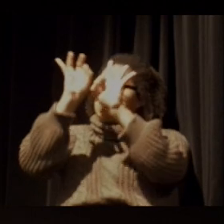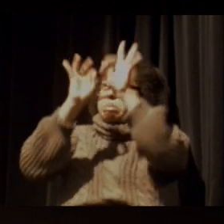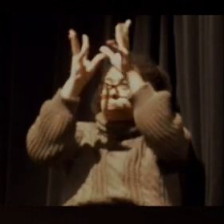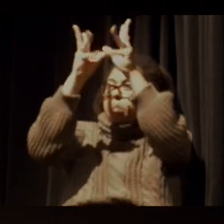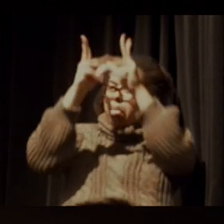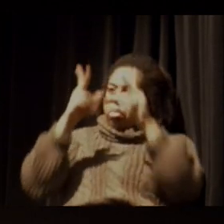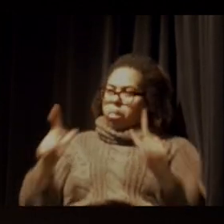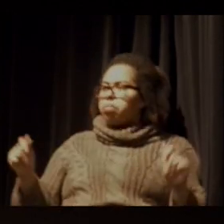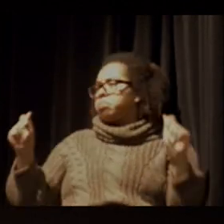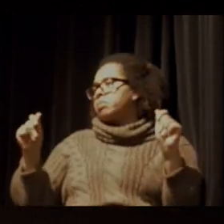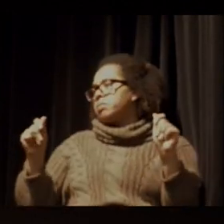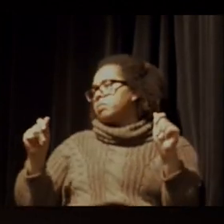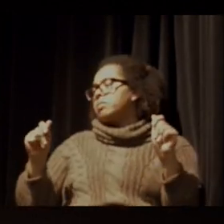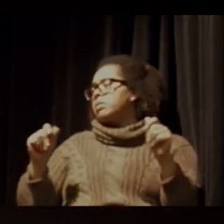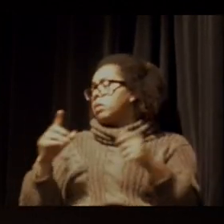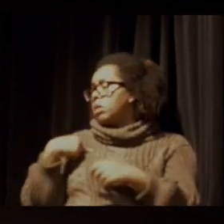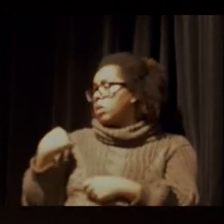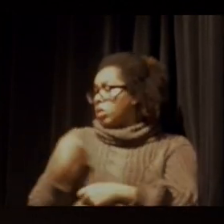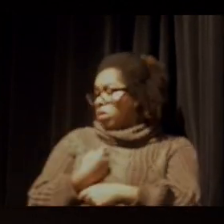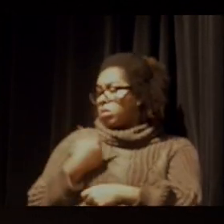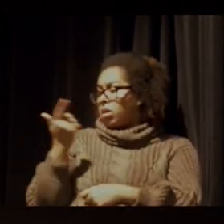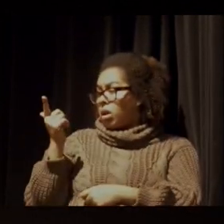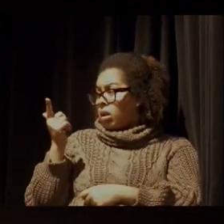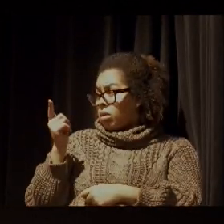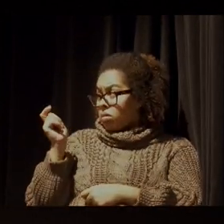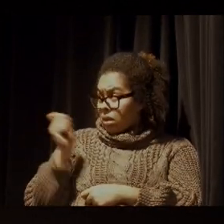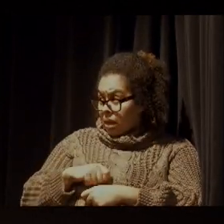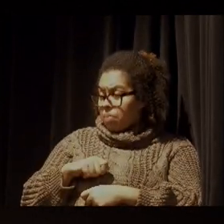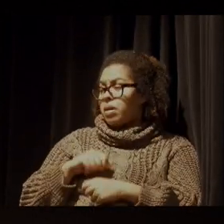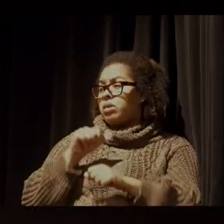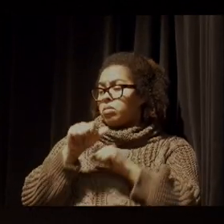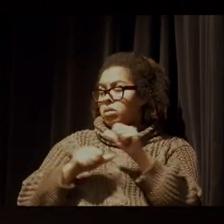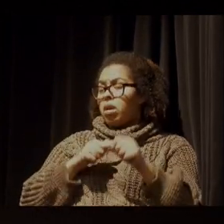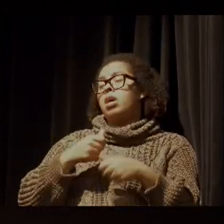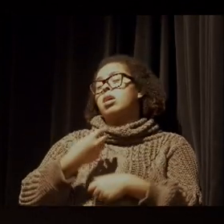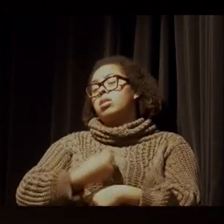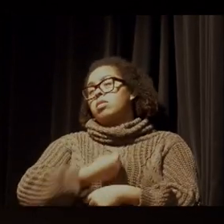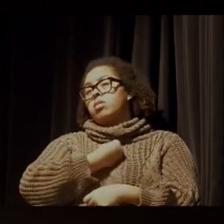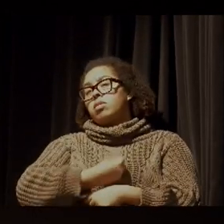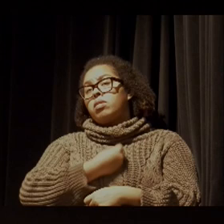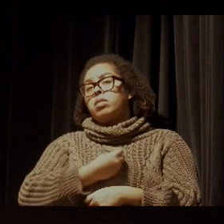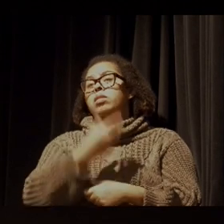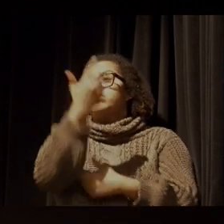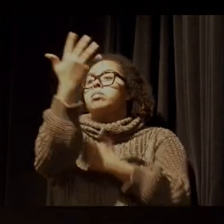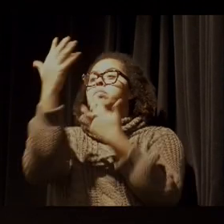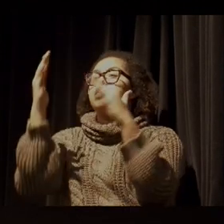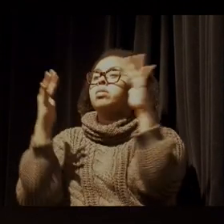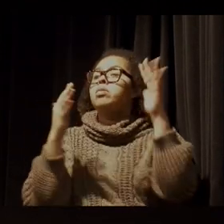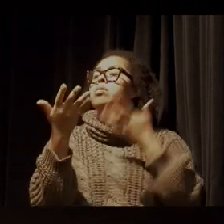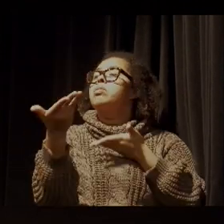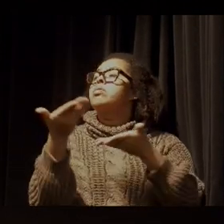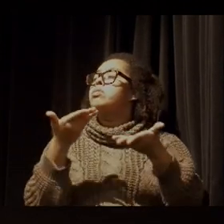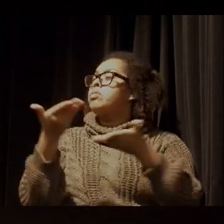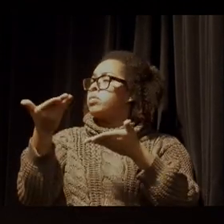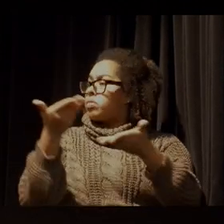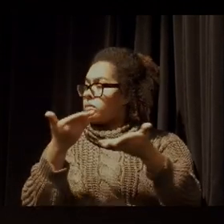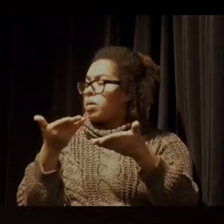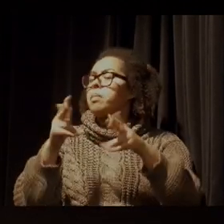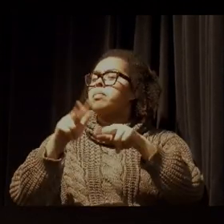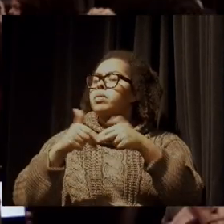capaz de mudar o nosso modo de relação com o meio ambiente. Então,